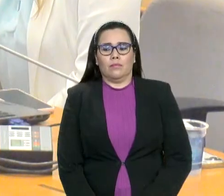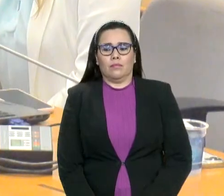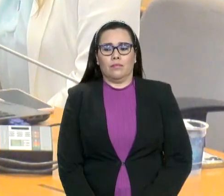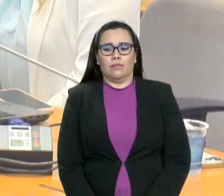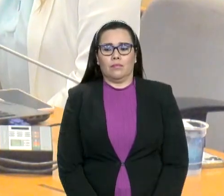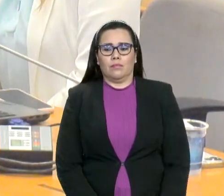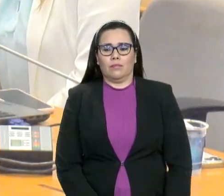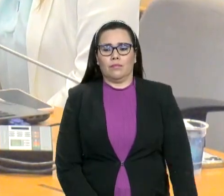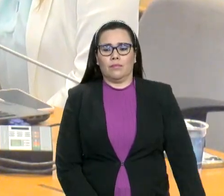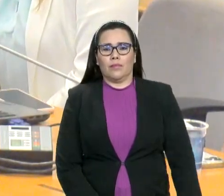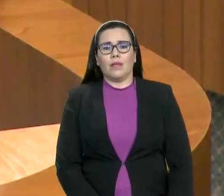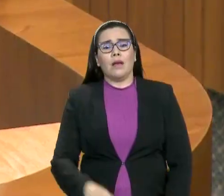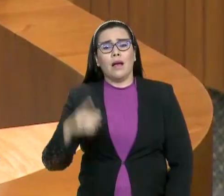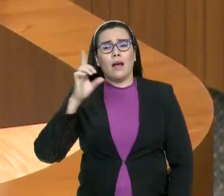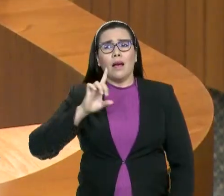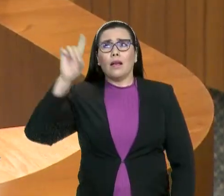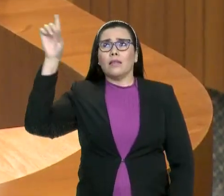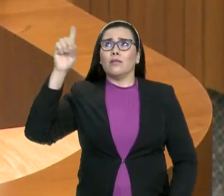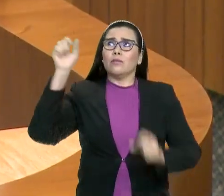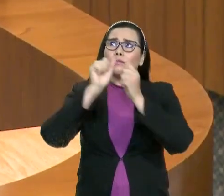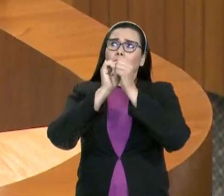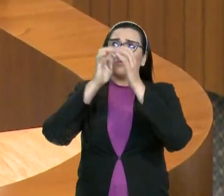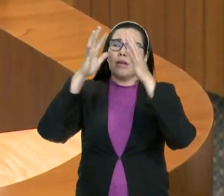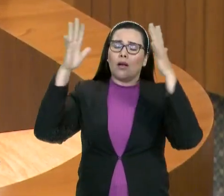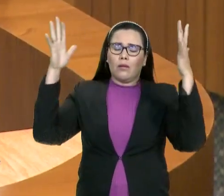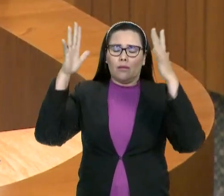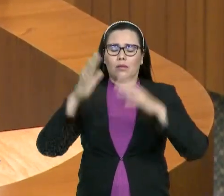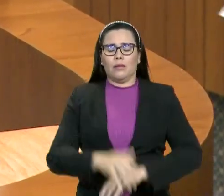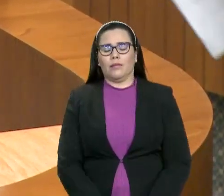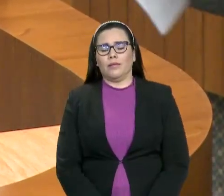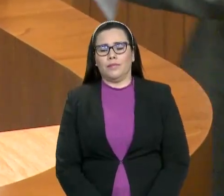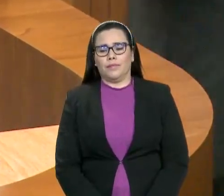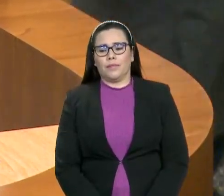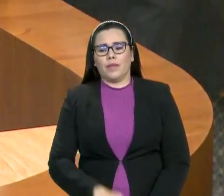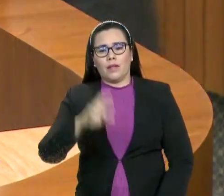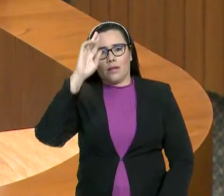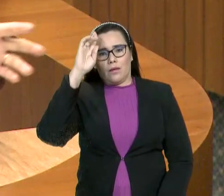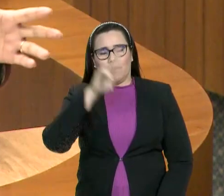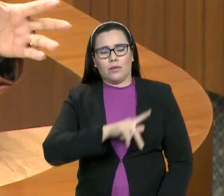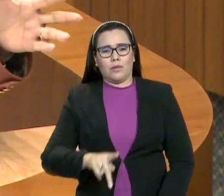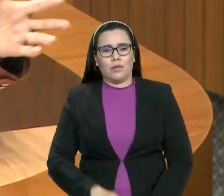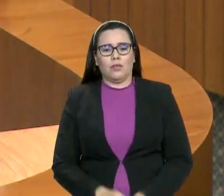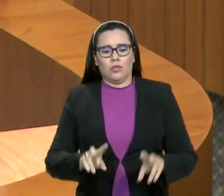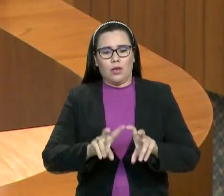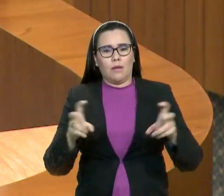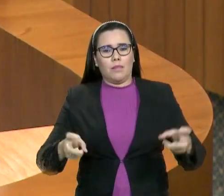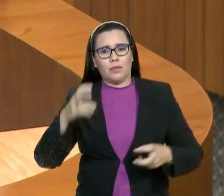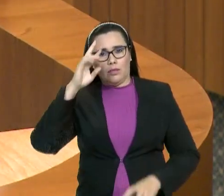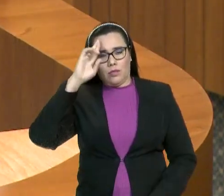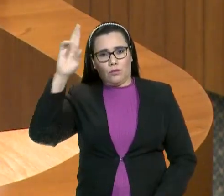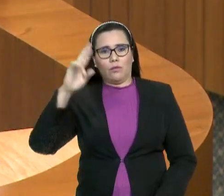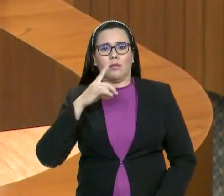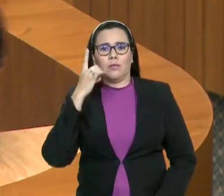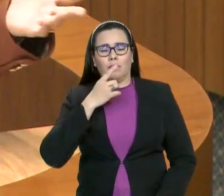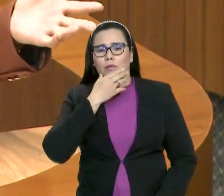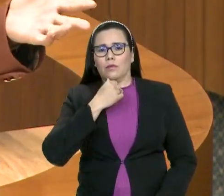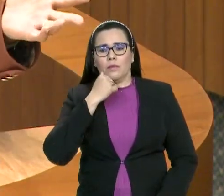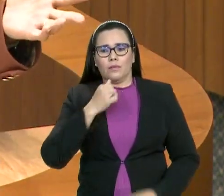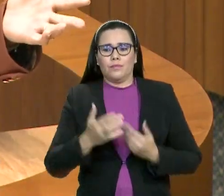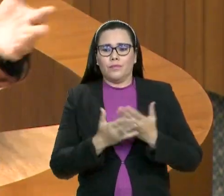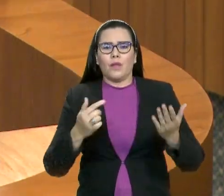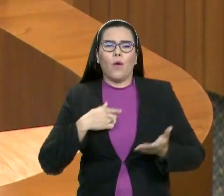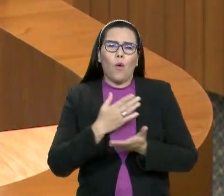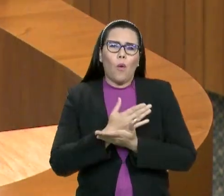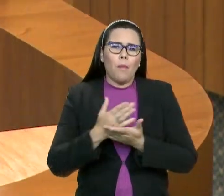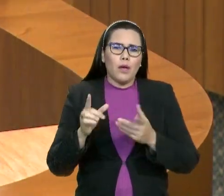A Deus seja a glória. Senhor presidente, mesa diretora, deputados e deputadas, eu inicio uma frase que pode